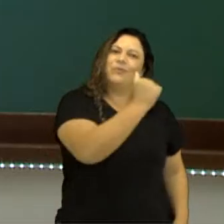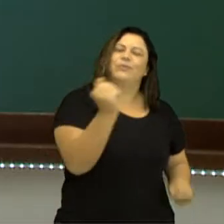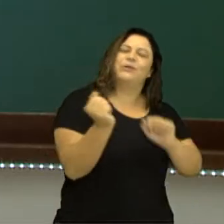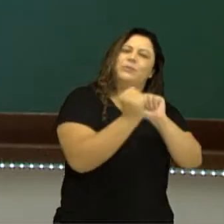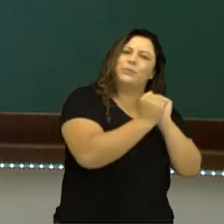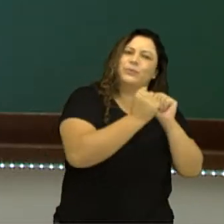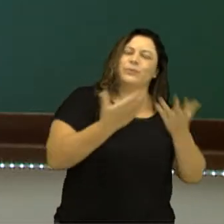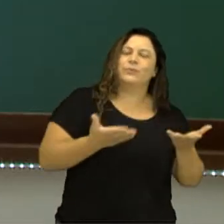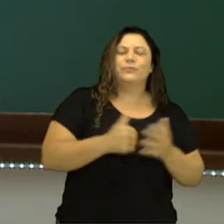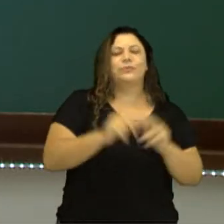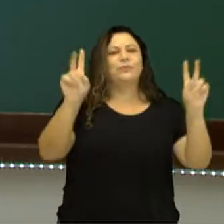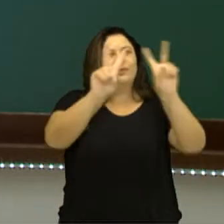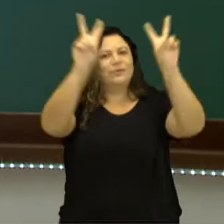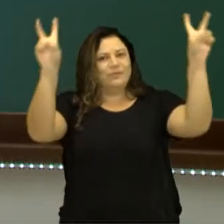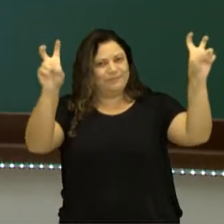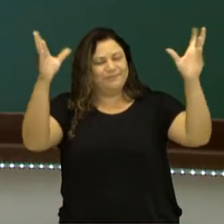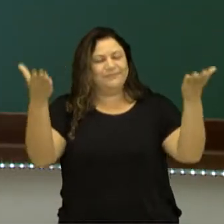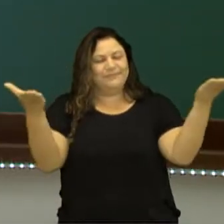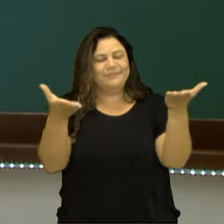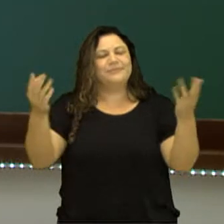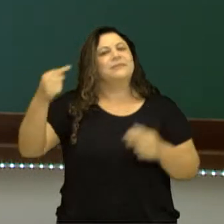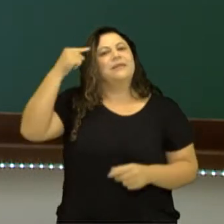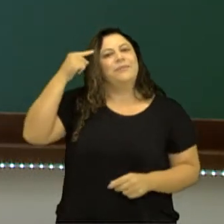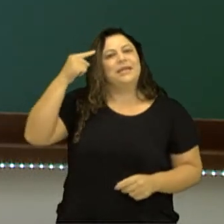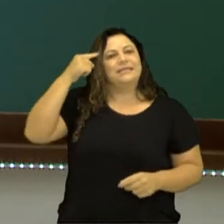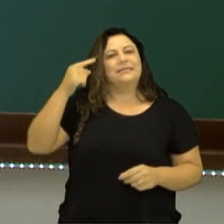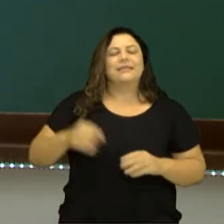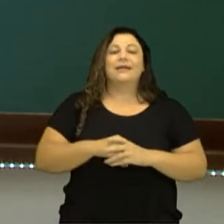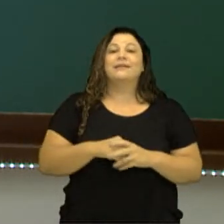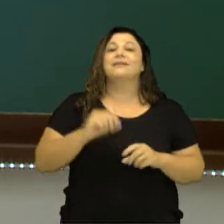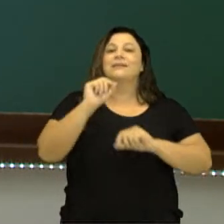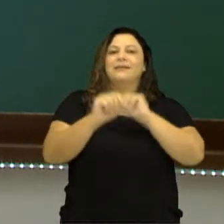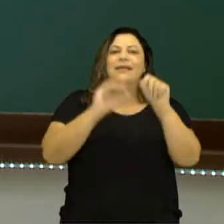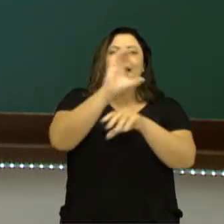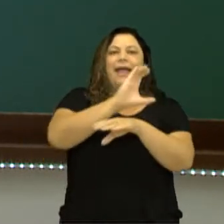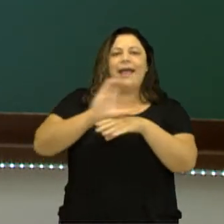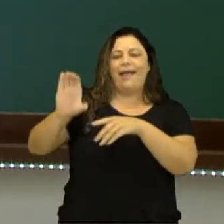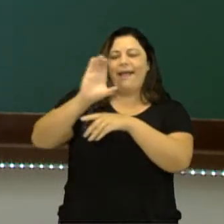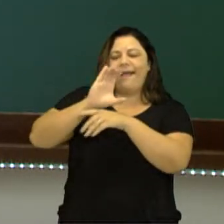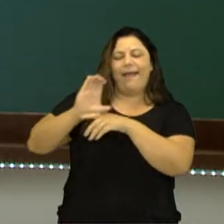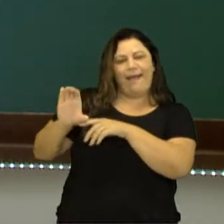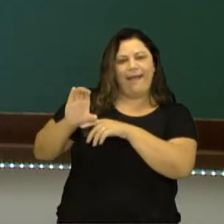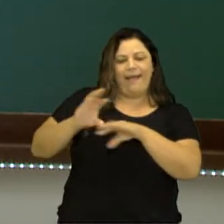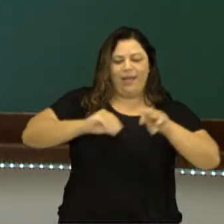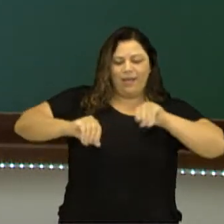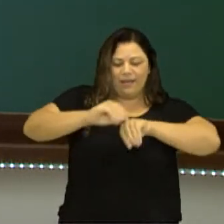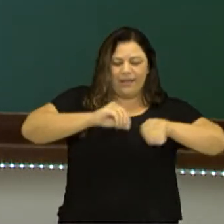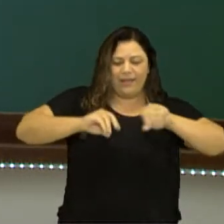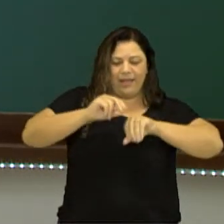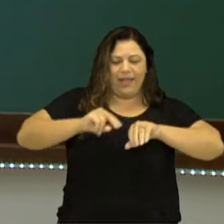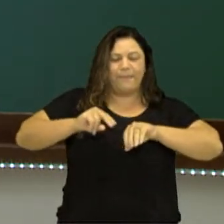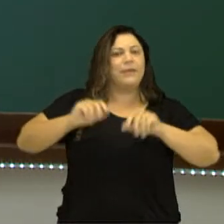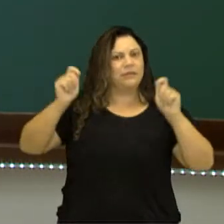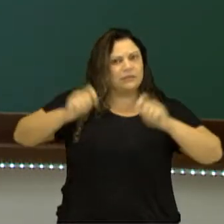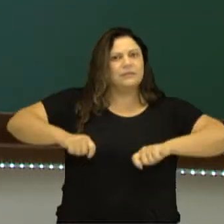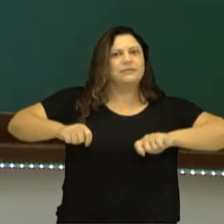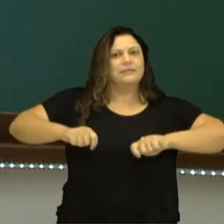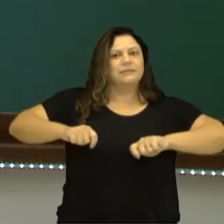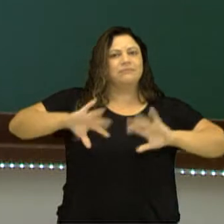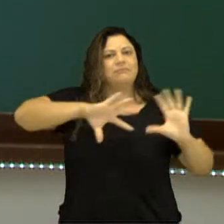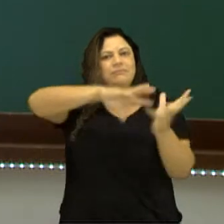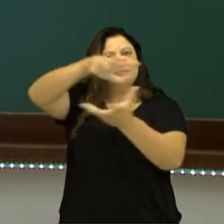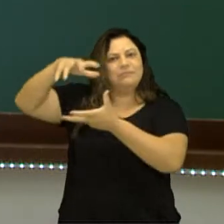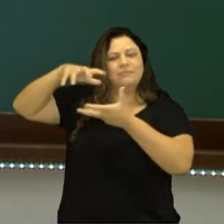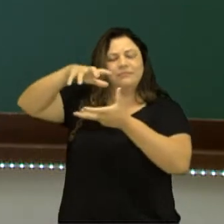falamos de litosfera, tem que vir a nossa mente que é a camada mais externa do nosso planeta, isso, do planeta Terra.